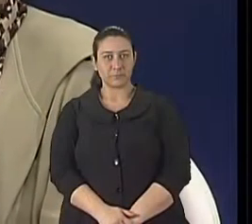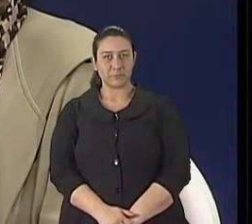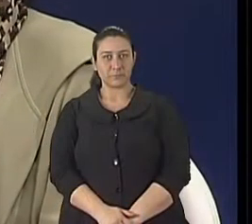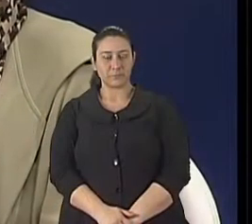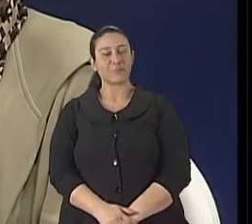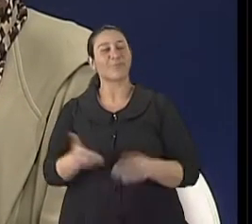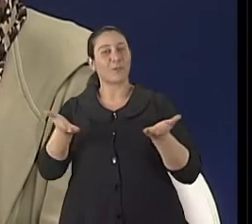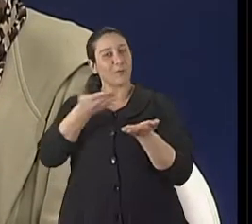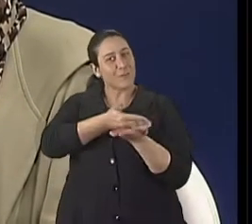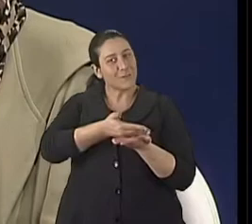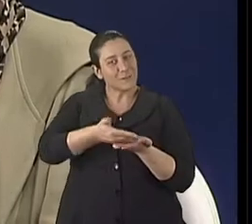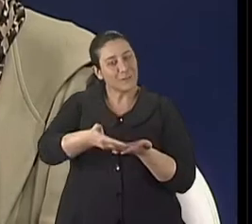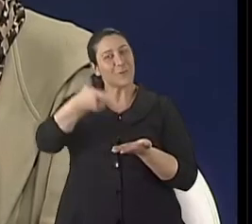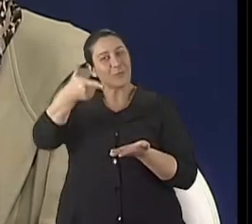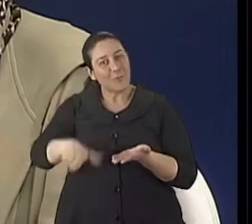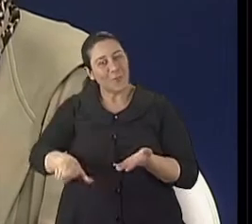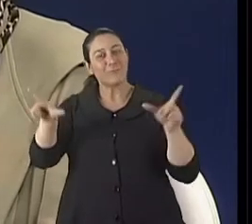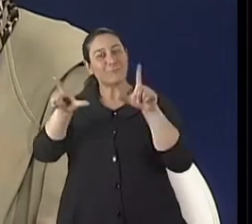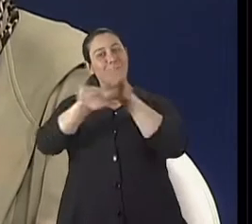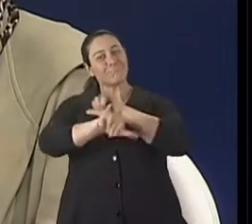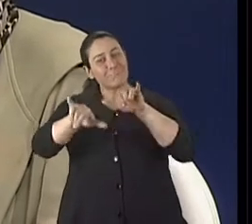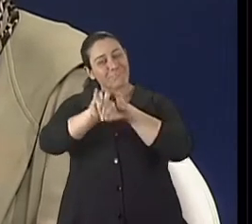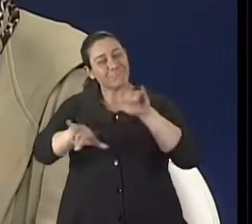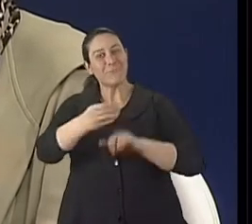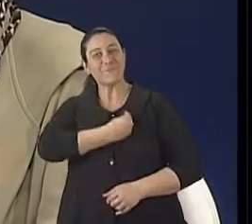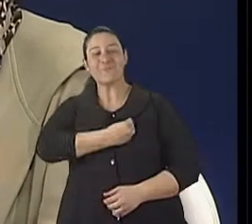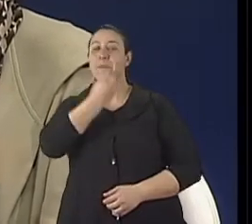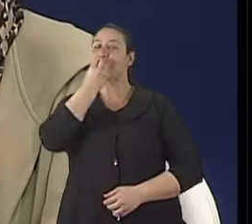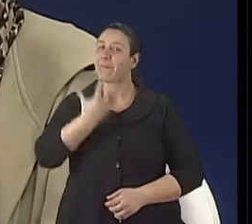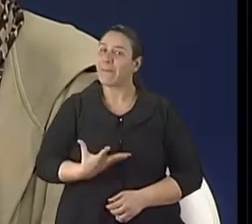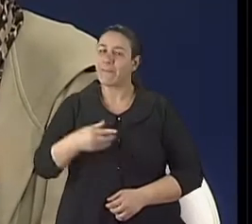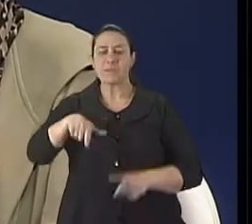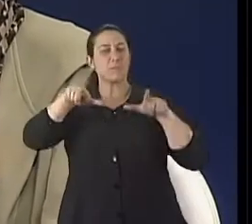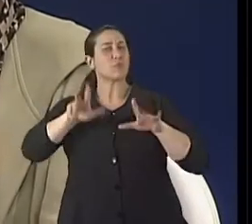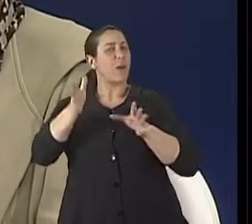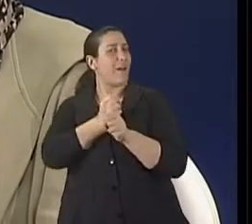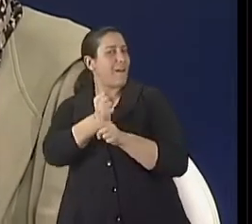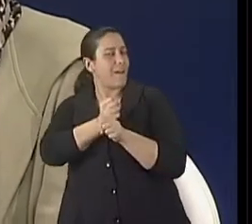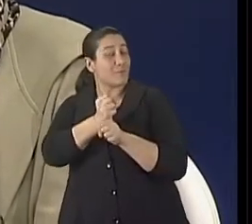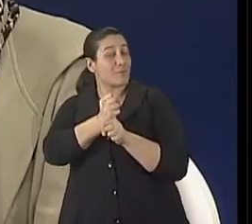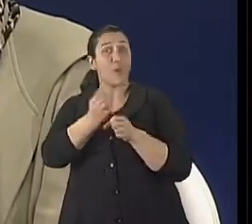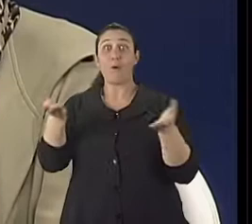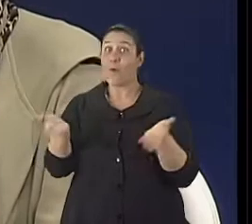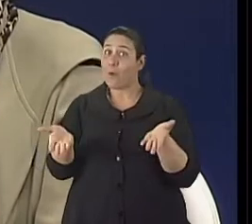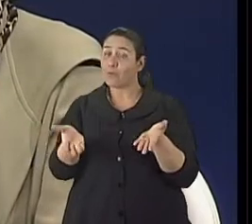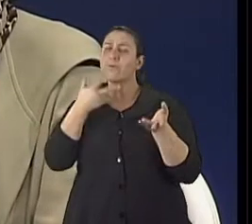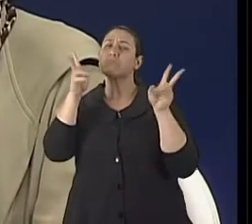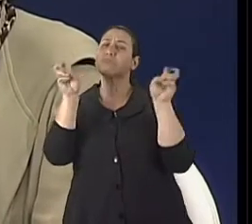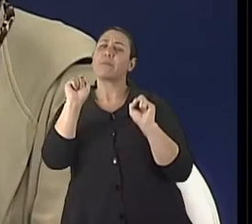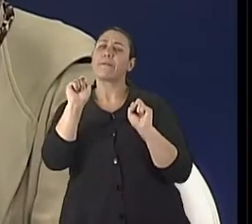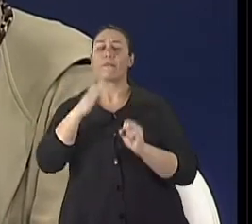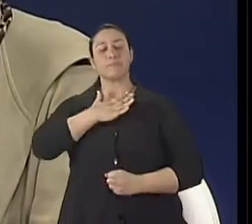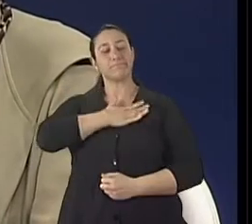Estamos começando mais um nosso Viva Bem, este espaço aqui há tantos anos no ar e hoje a gente vai falar sobre o bem